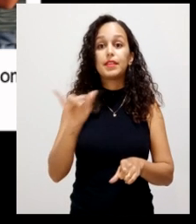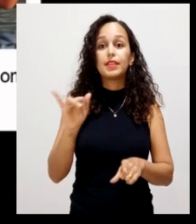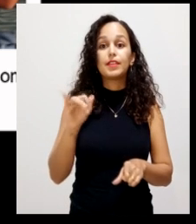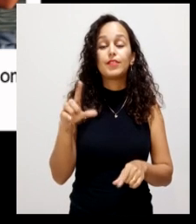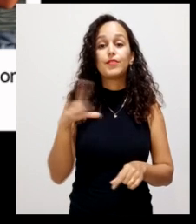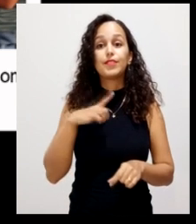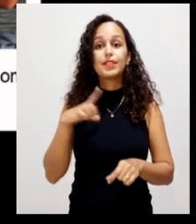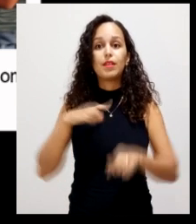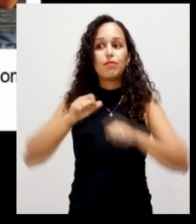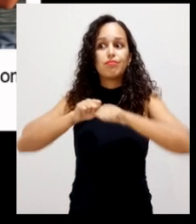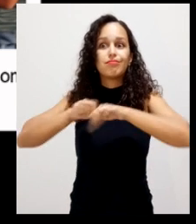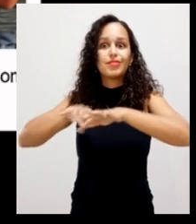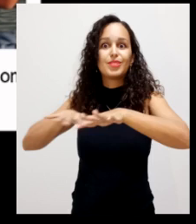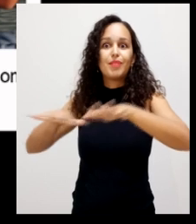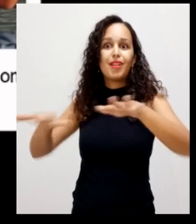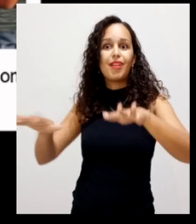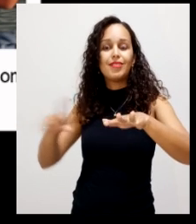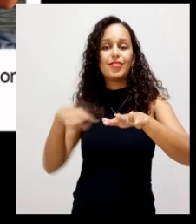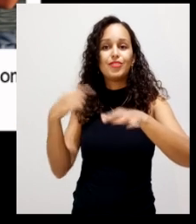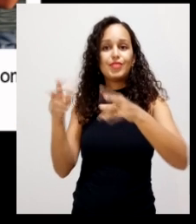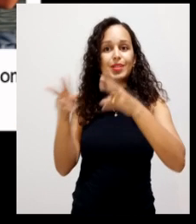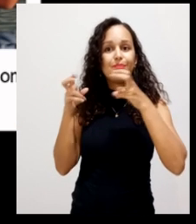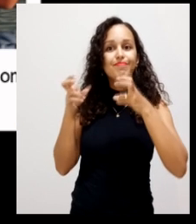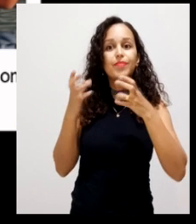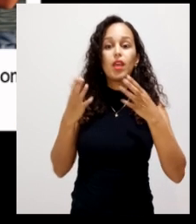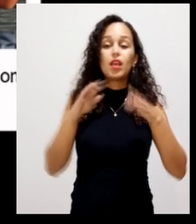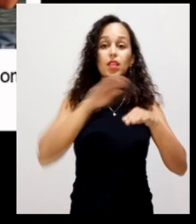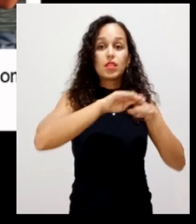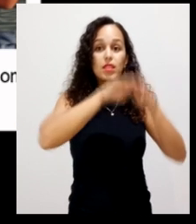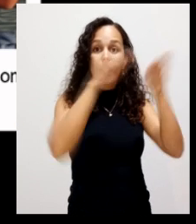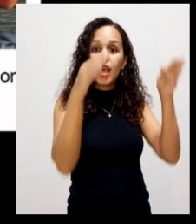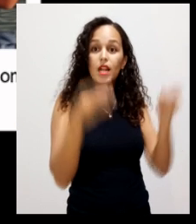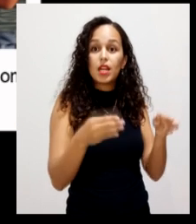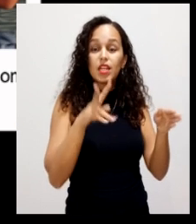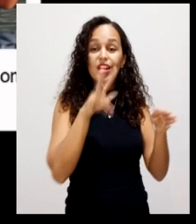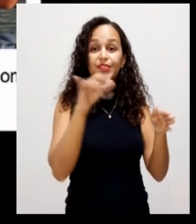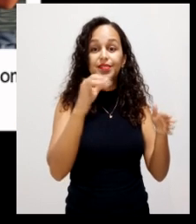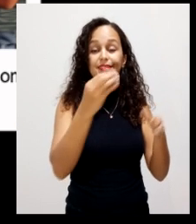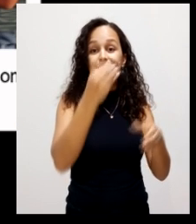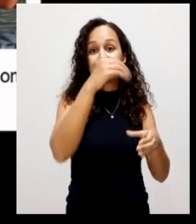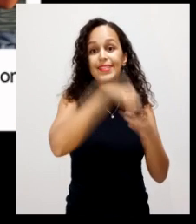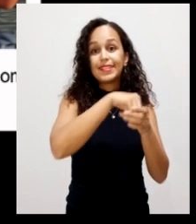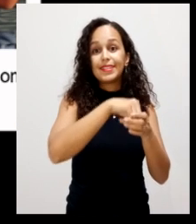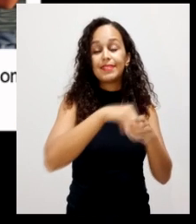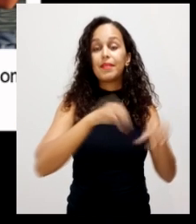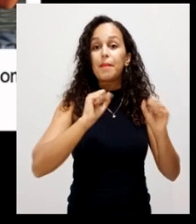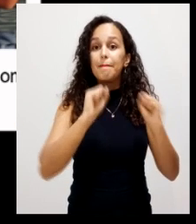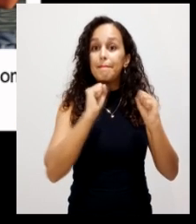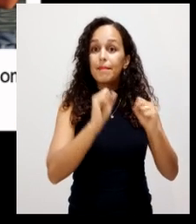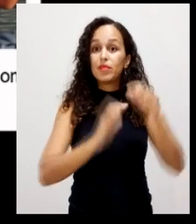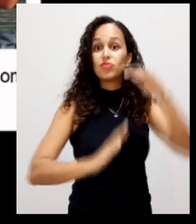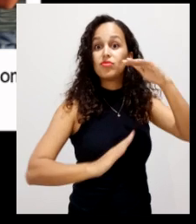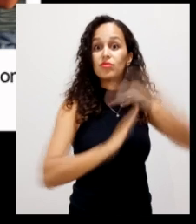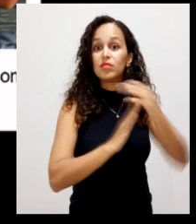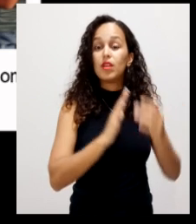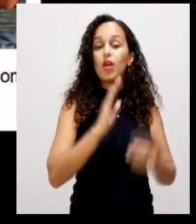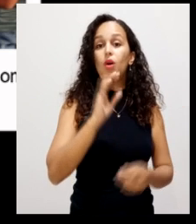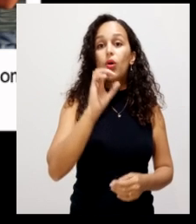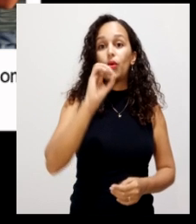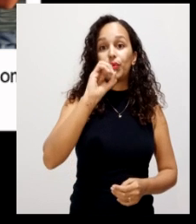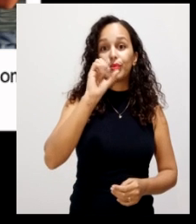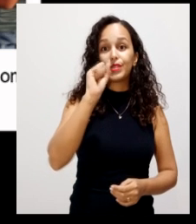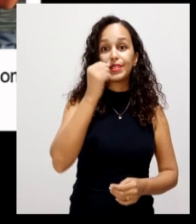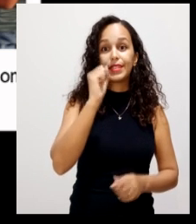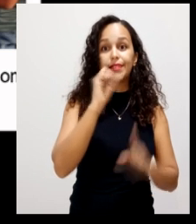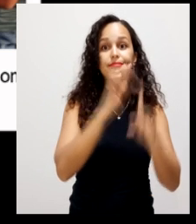geração de calor vai ser dissipada no ambiente enquanto ali na leira vai estar concentrada e pode-se chegar como eu falei a temperatura de 80 graus celsius